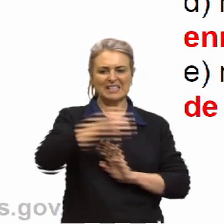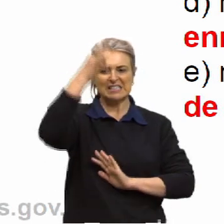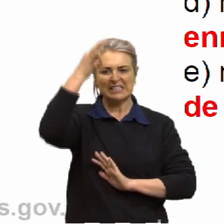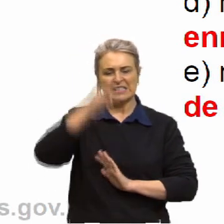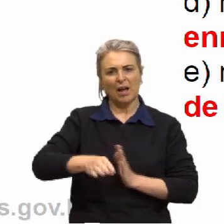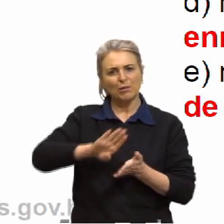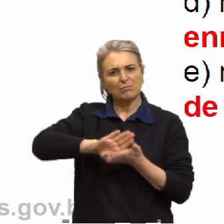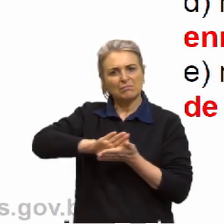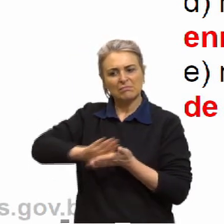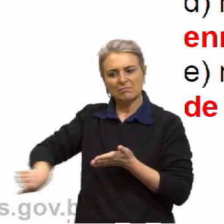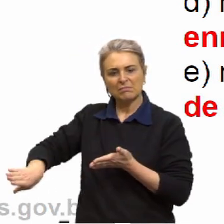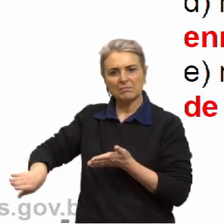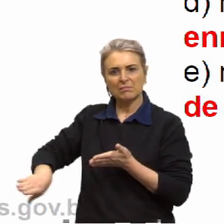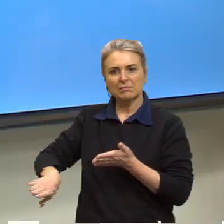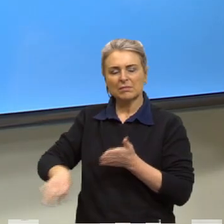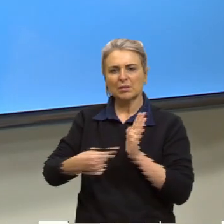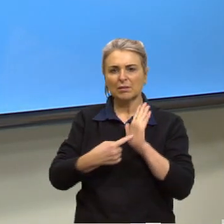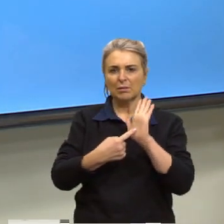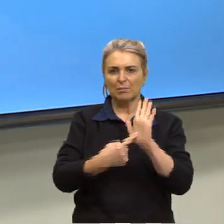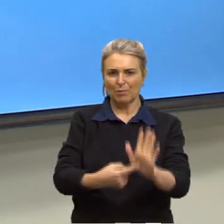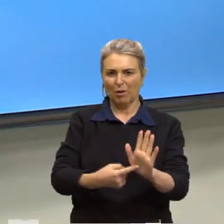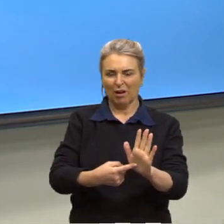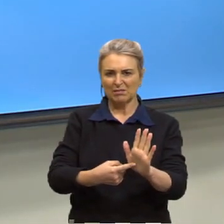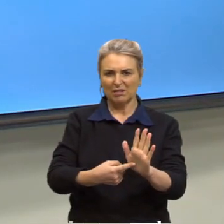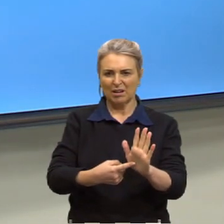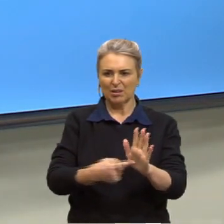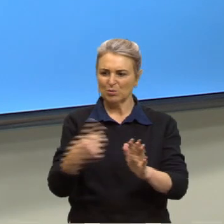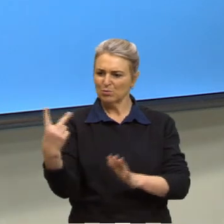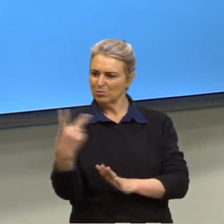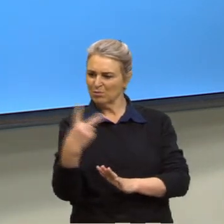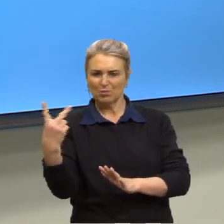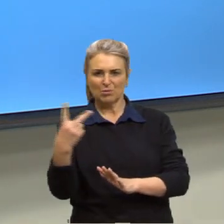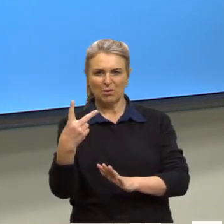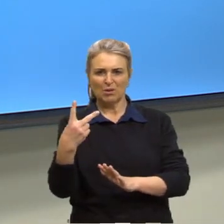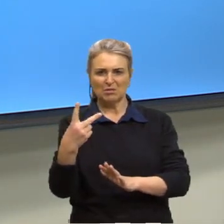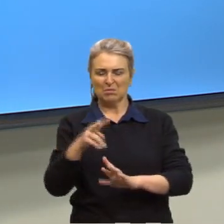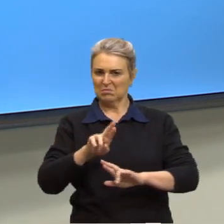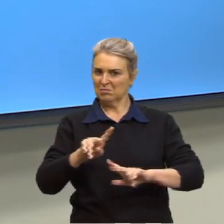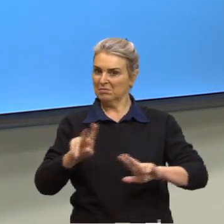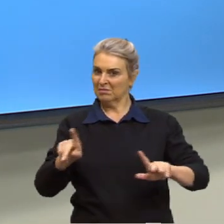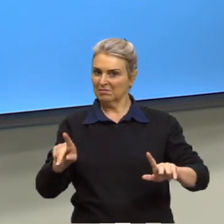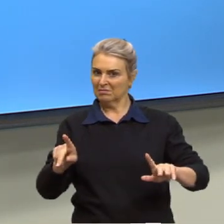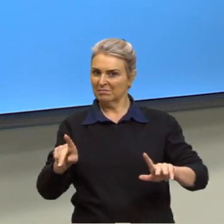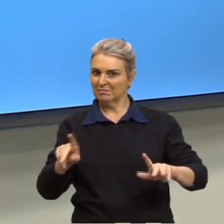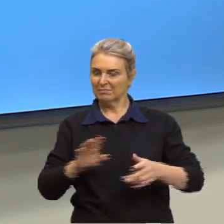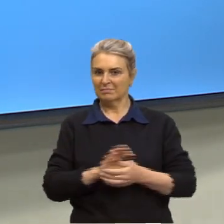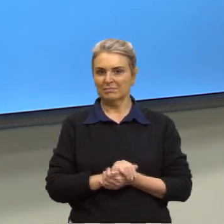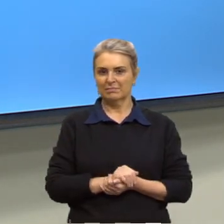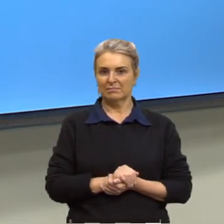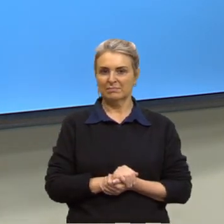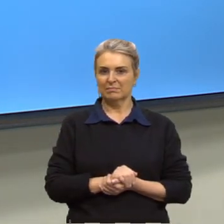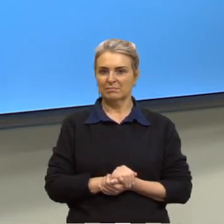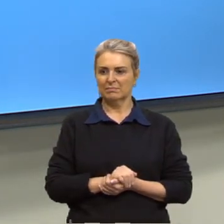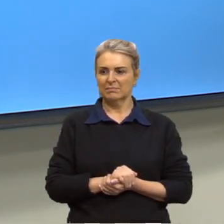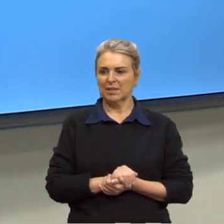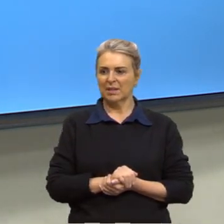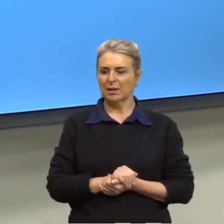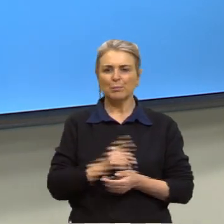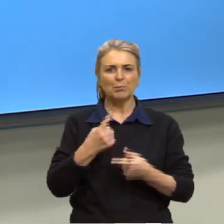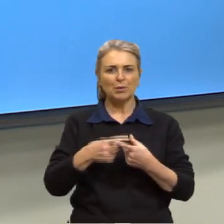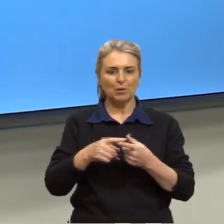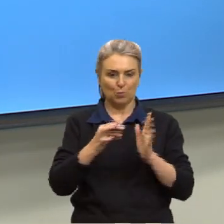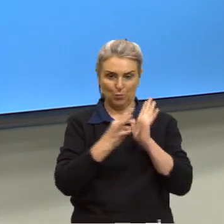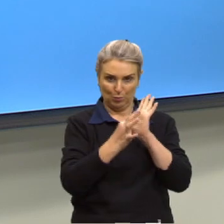revelada pela indiferença de seus pares. Primeiro, aquilo é um poema. é ele falando com ele mesmo.